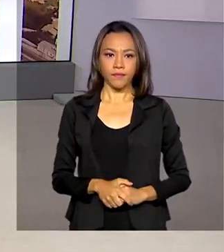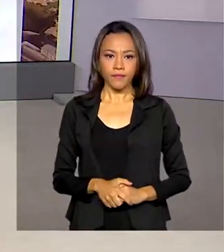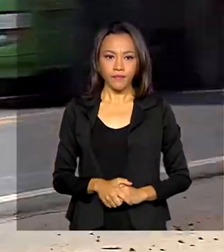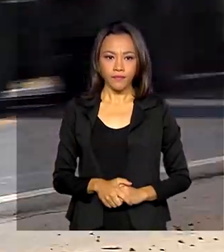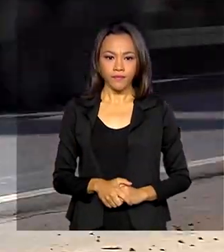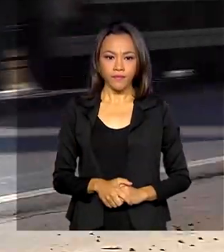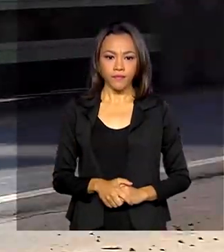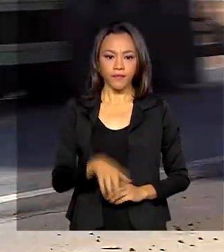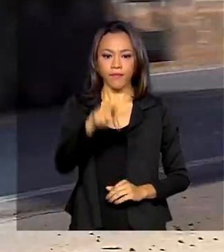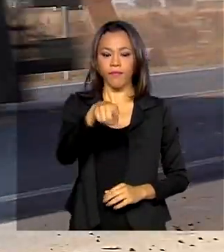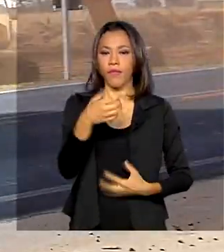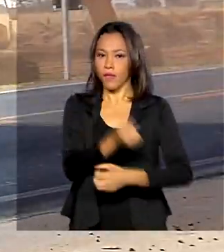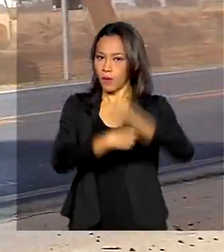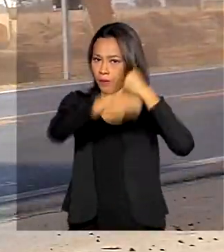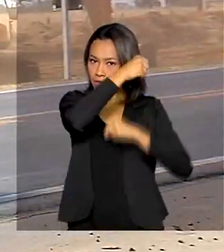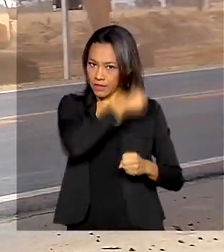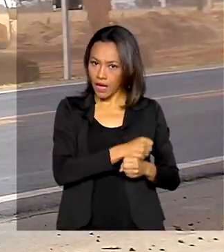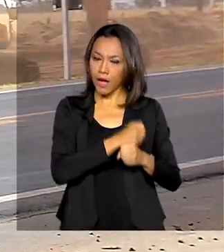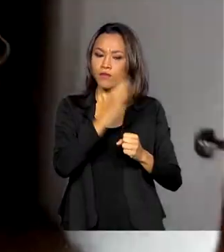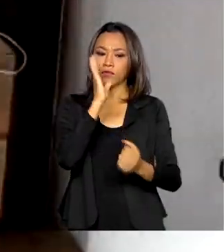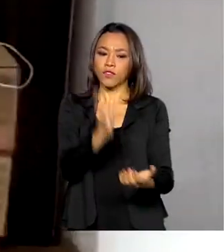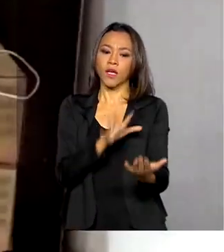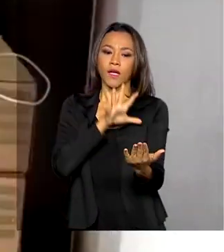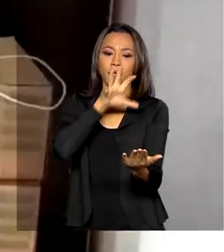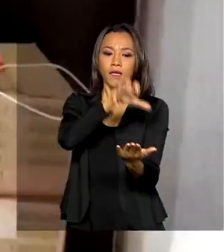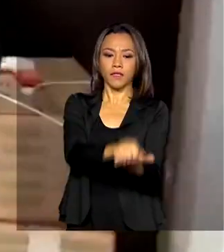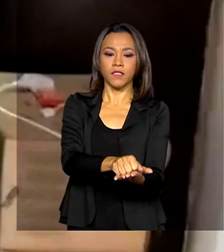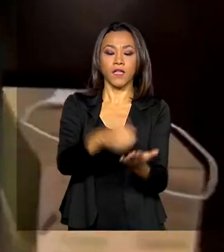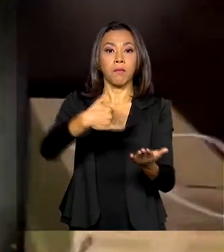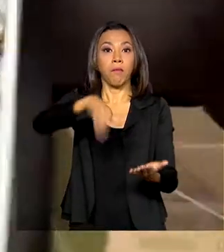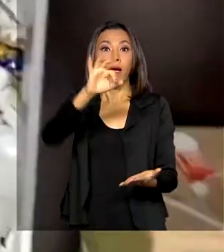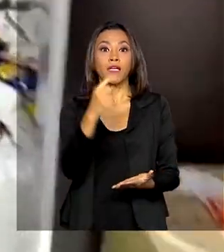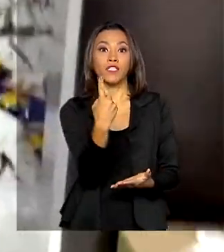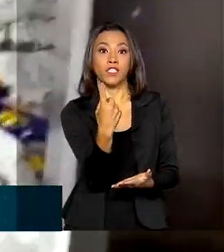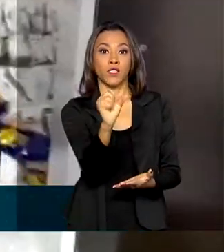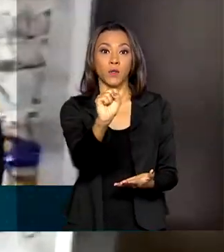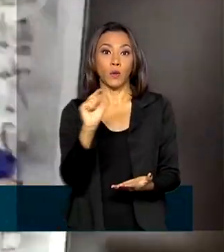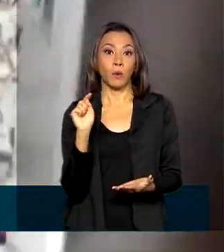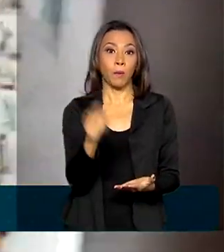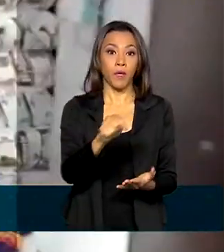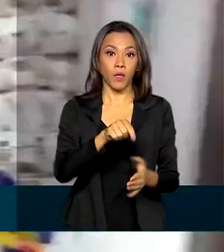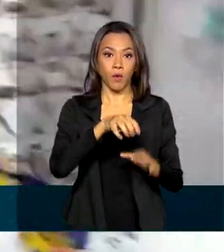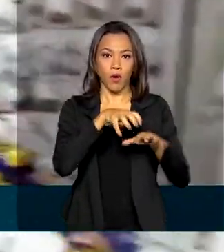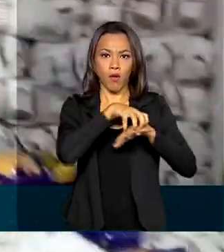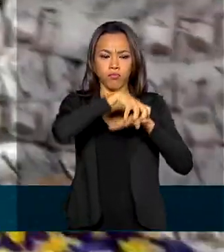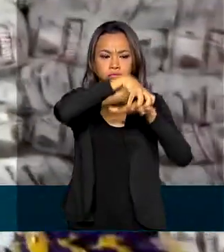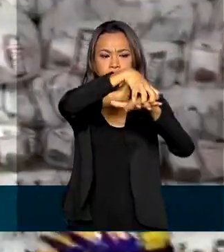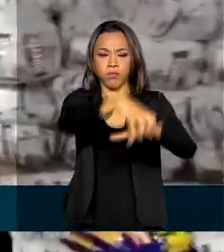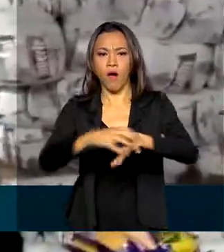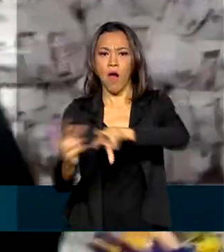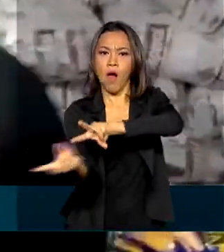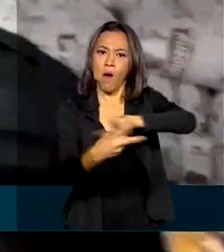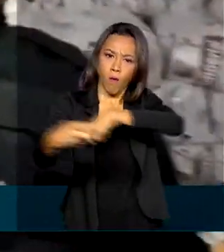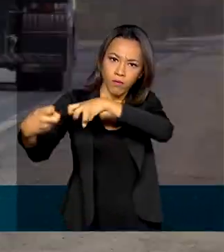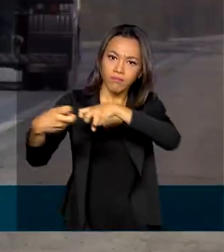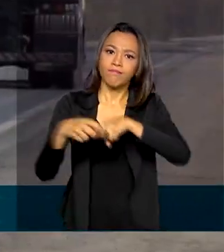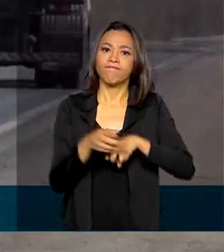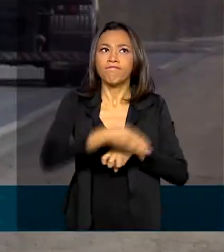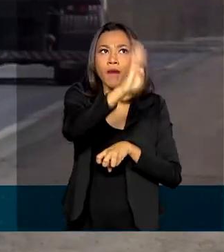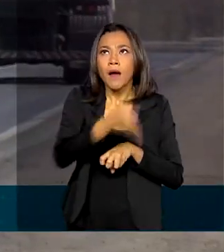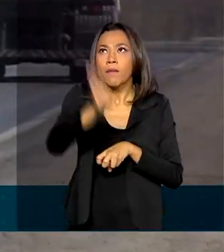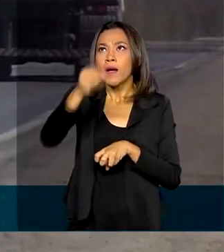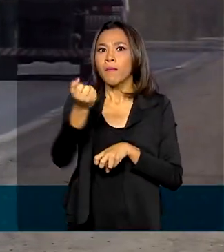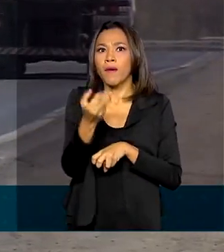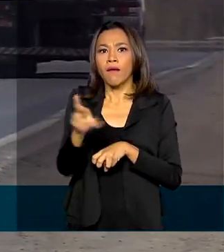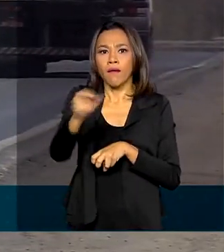No ano passado, foram registrados mais de 18 mil roubos de cargas em rodovias de todo o país, um